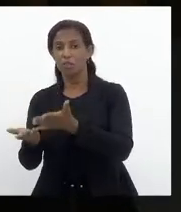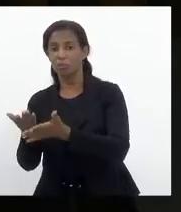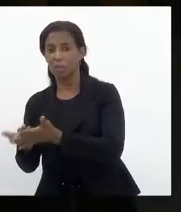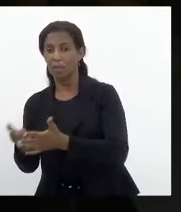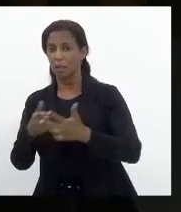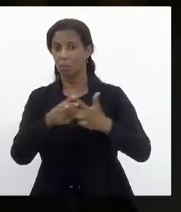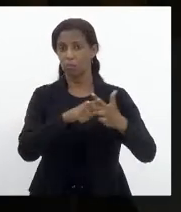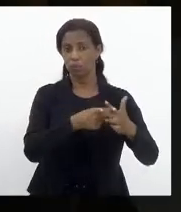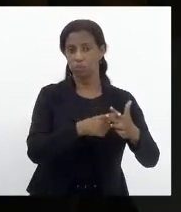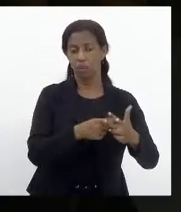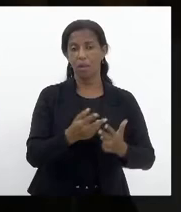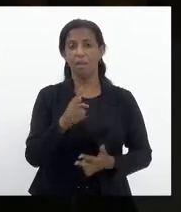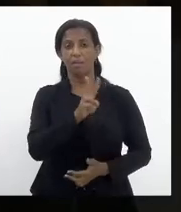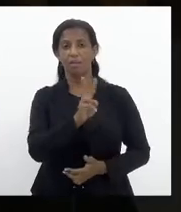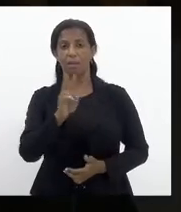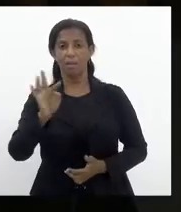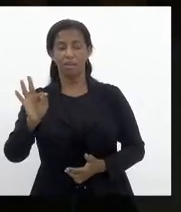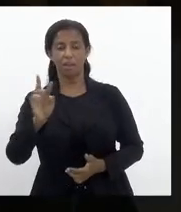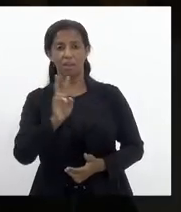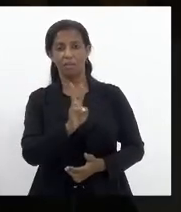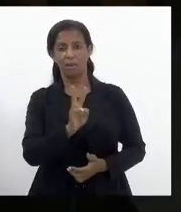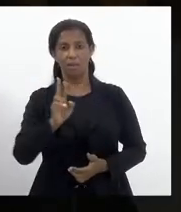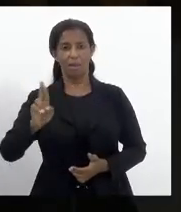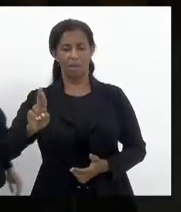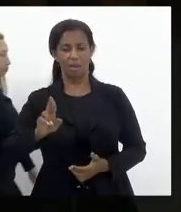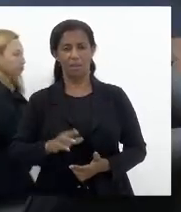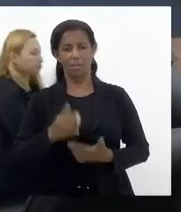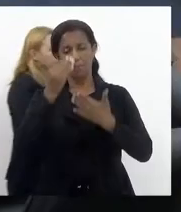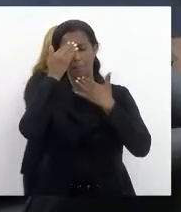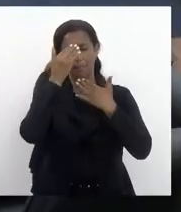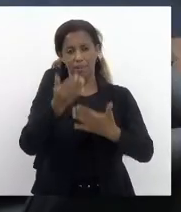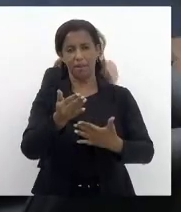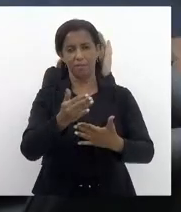em vale alimentação e vale transporte. Obrigado, senhora presidente.